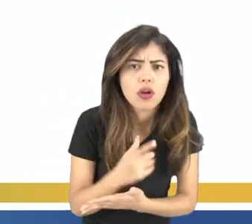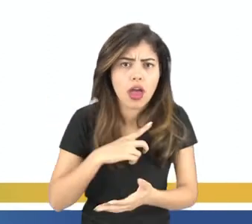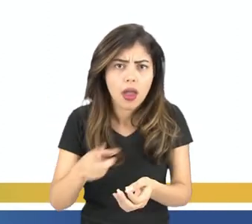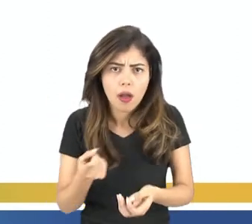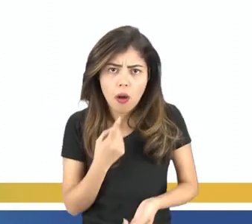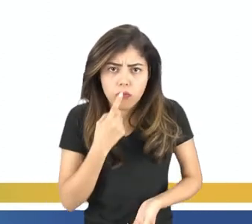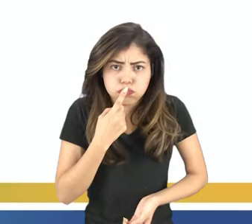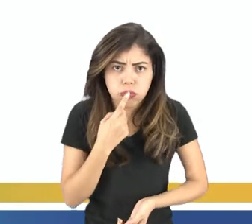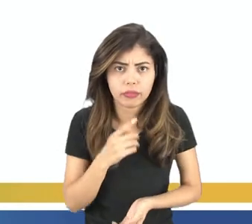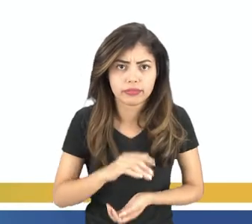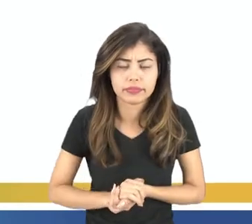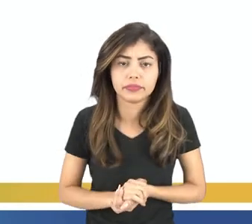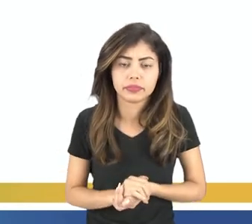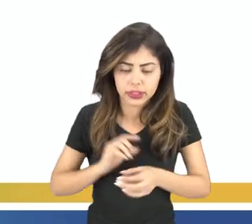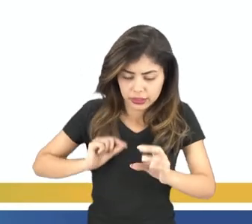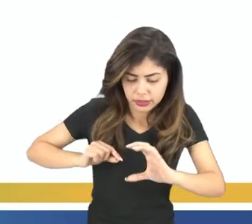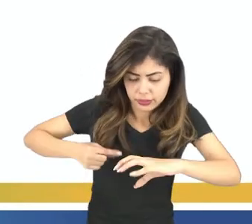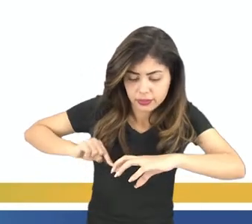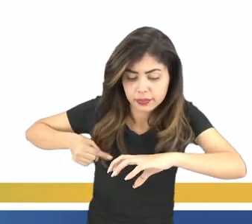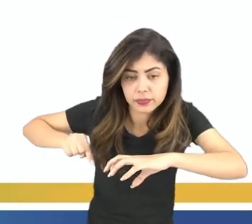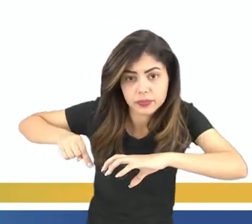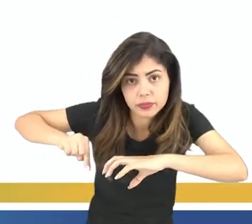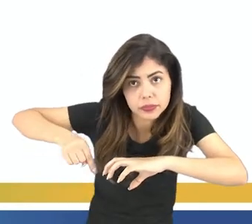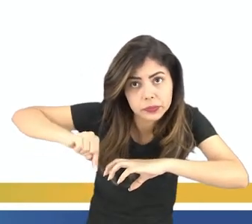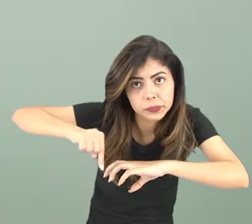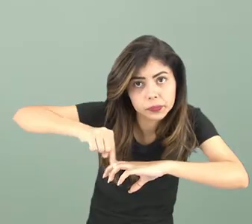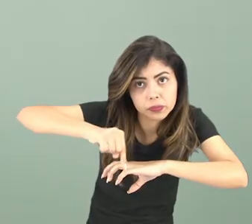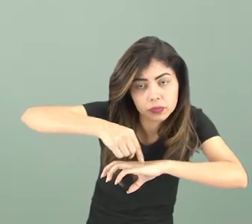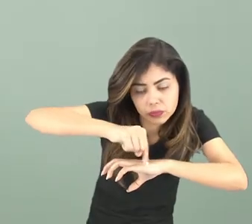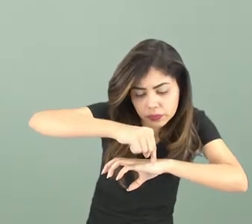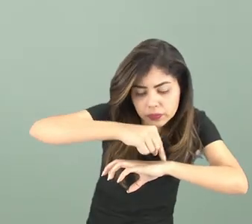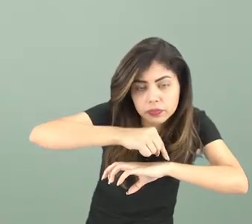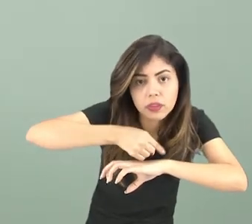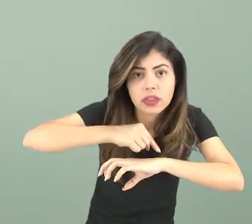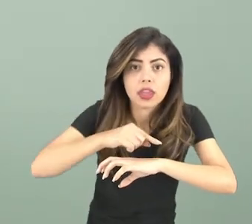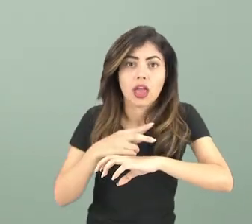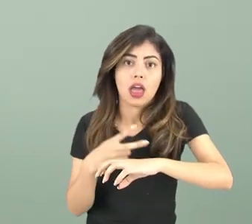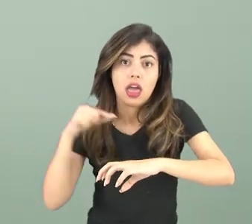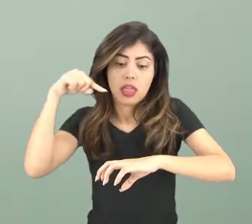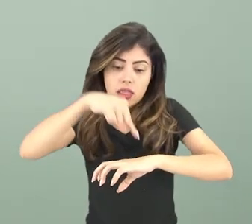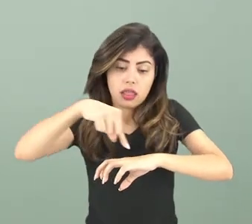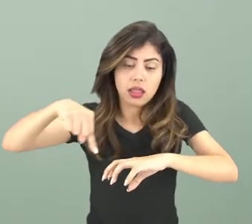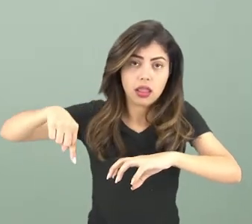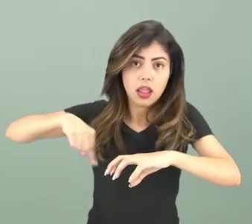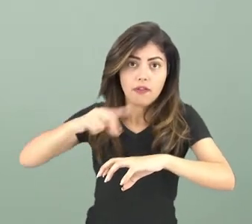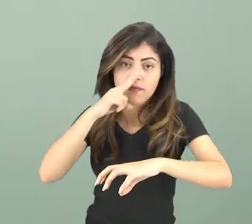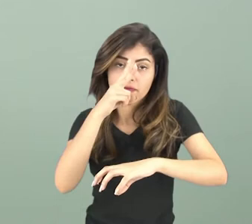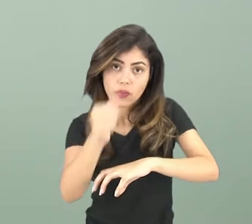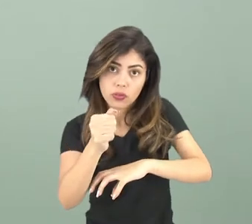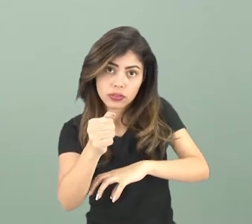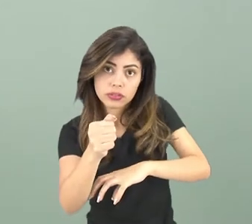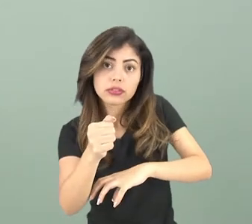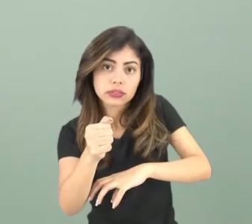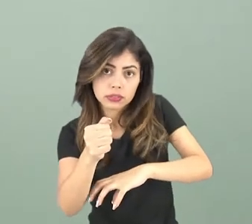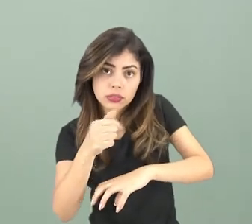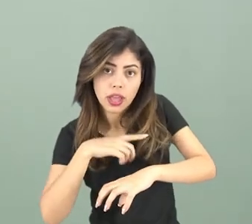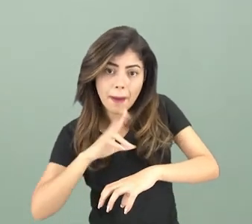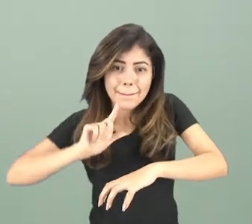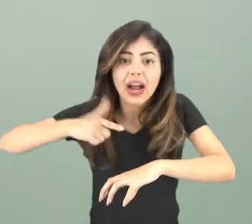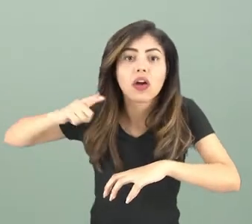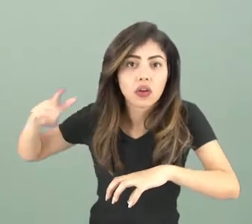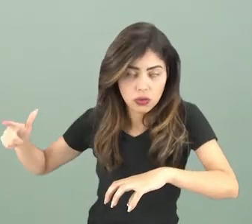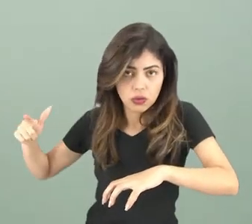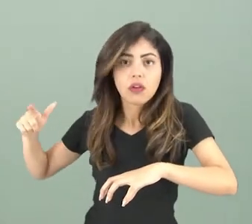aproxima um imã pelas laterais, você vai verificar que a intensidade ali da força que atrai, ela é muito